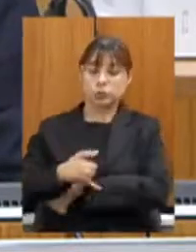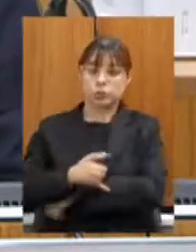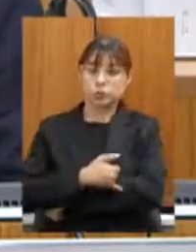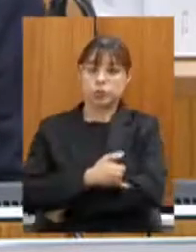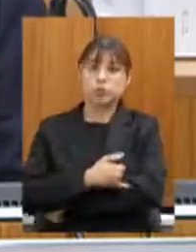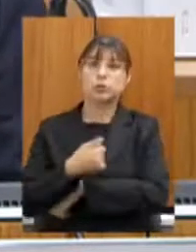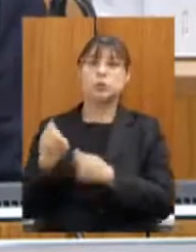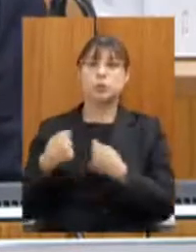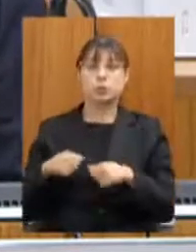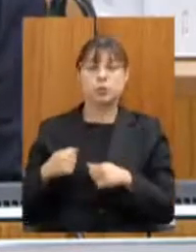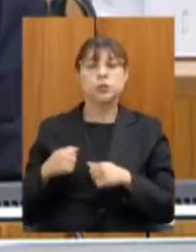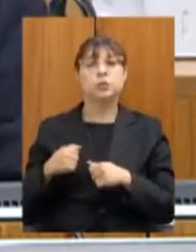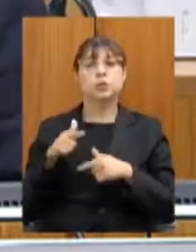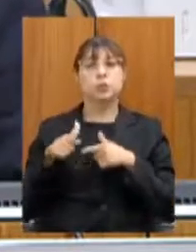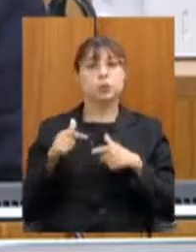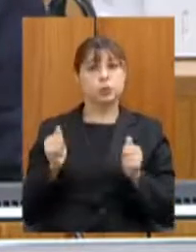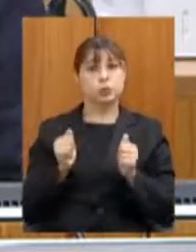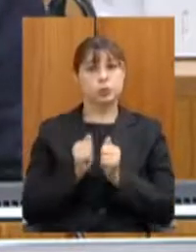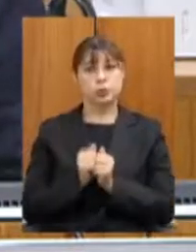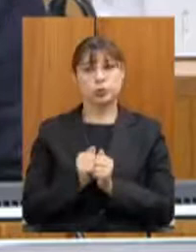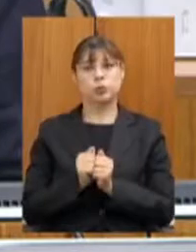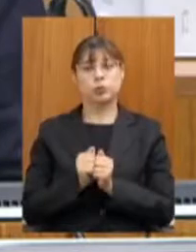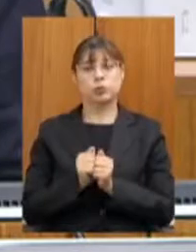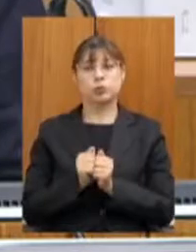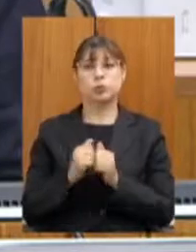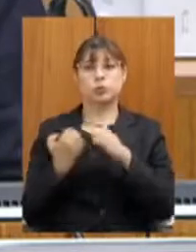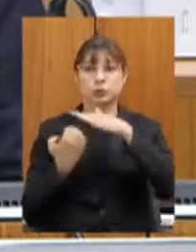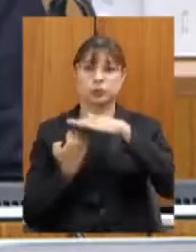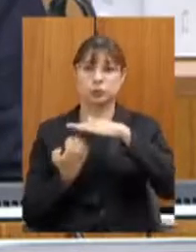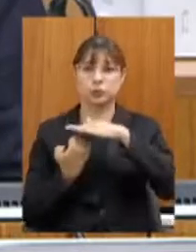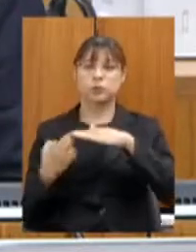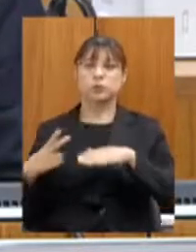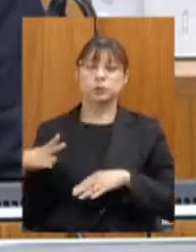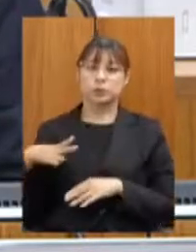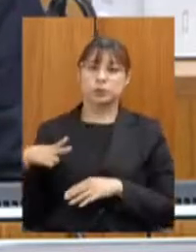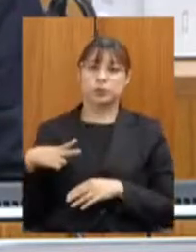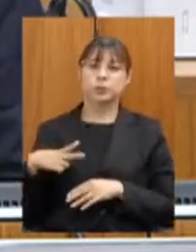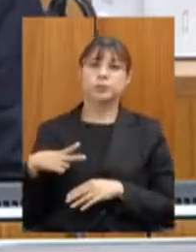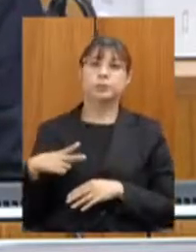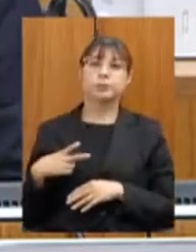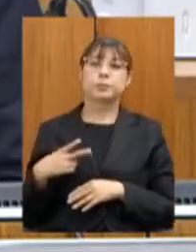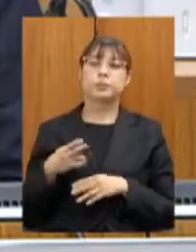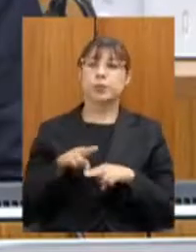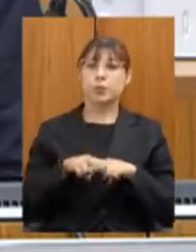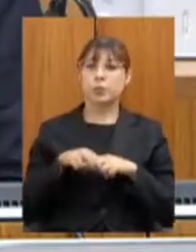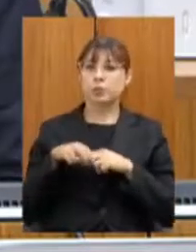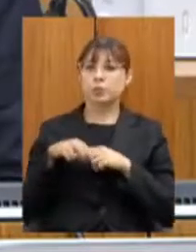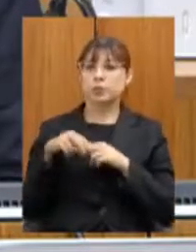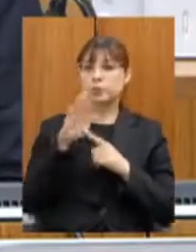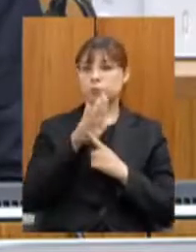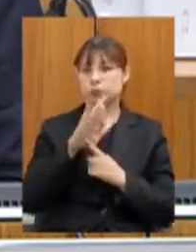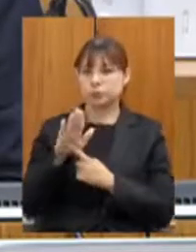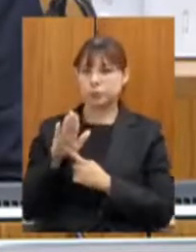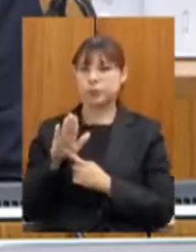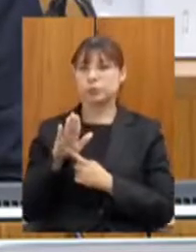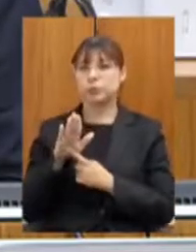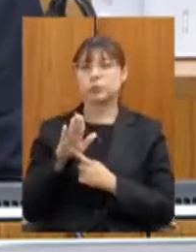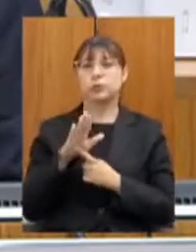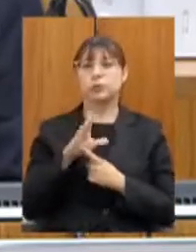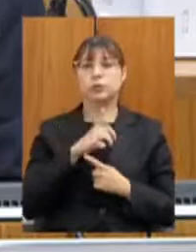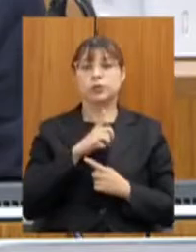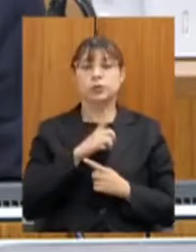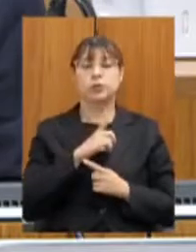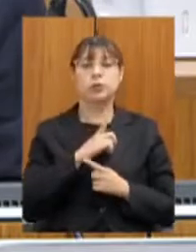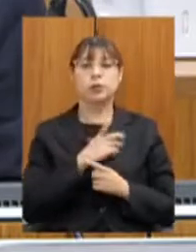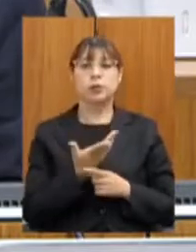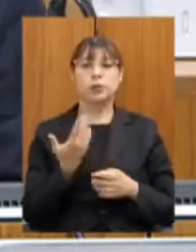em parceria com a iniciativa privada. E, para isso, temos aí no nosso portfólio, talvez um dos maiores projetos